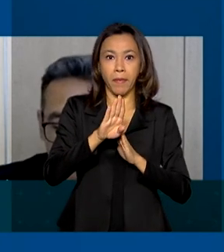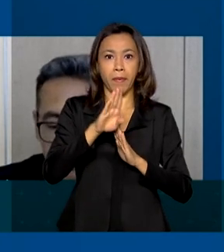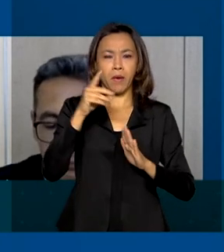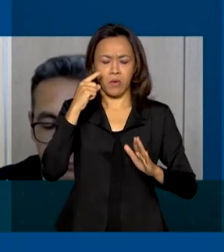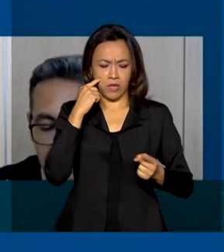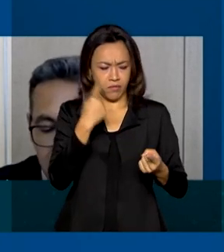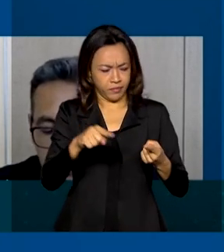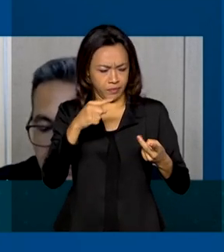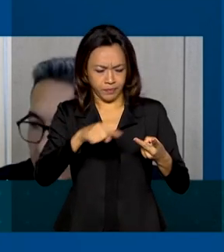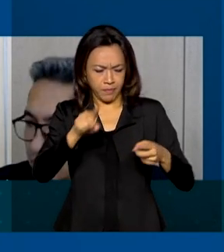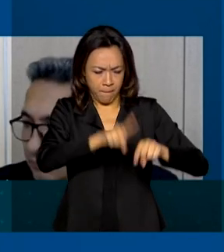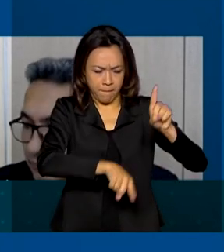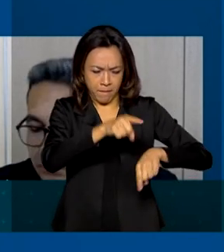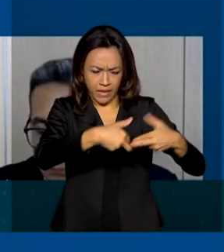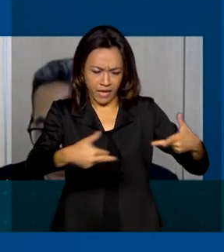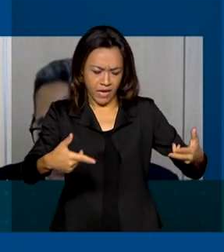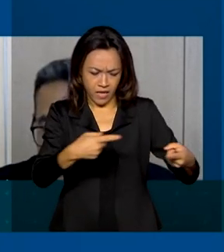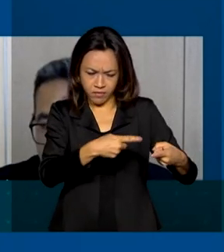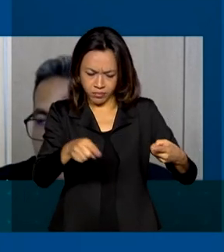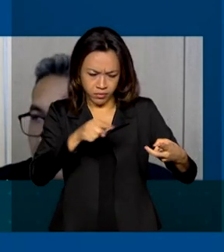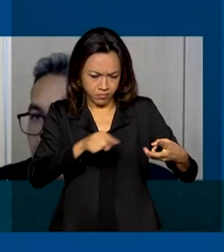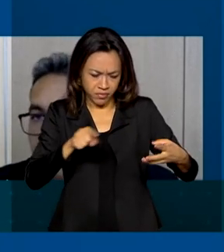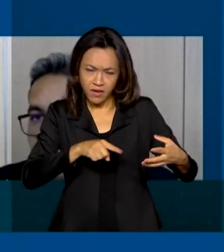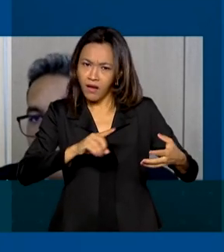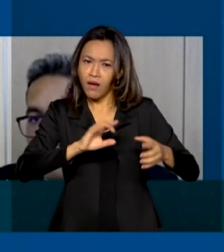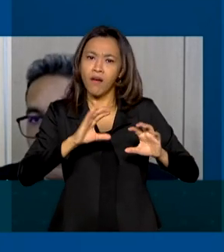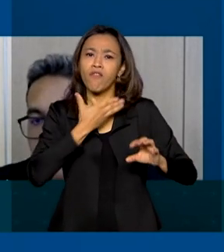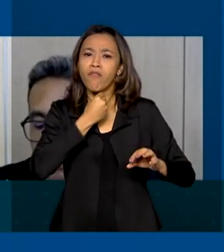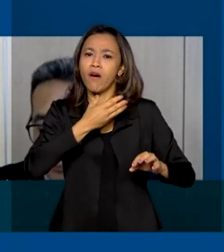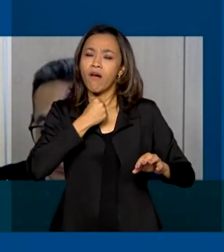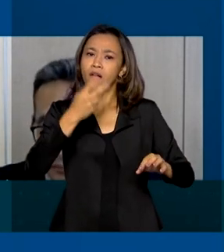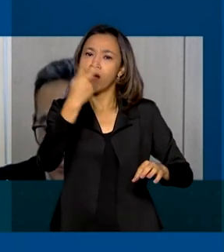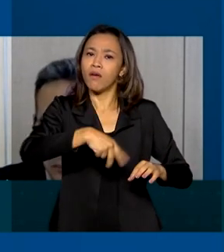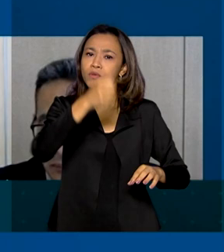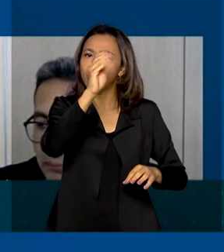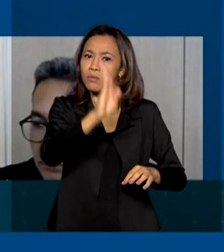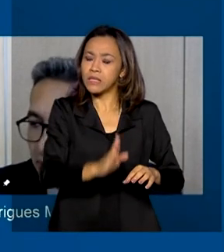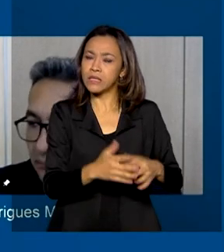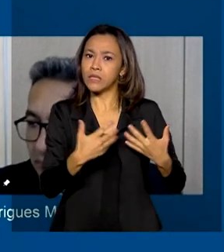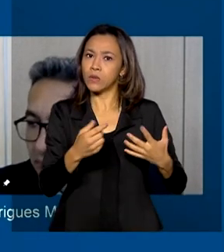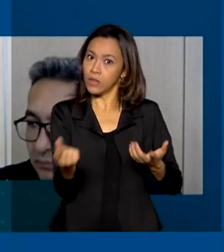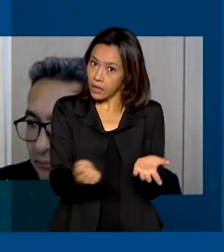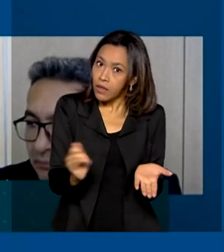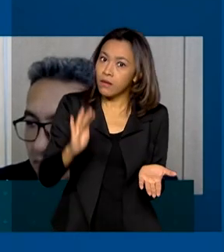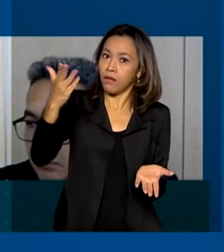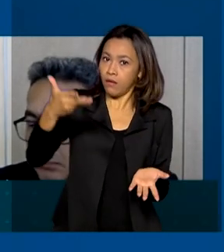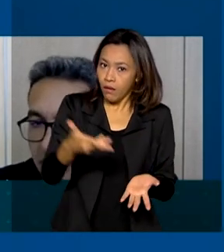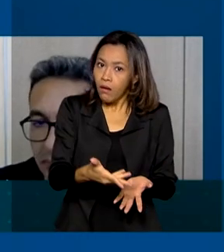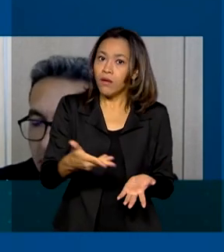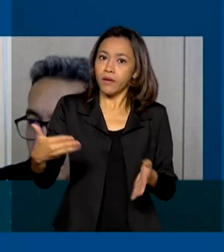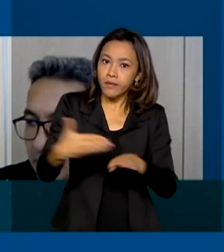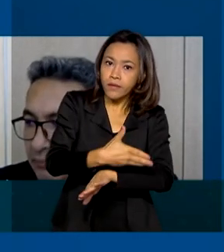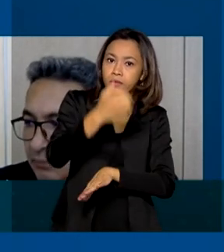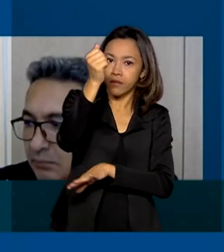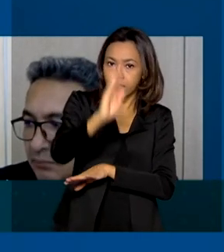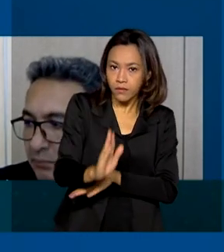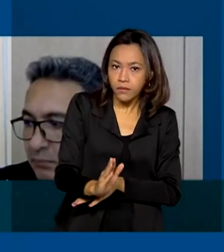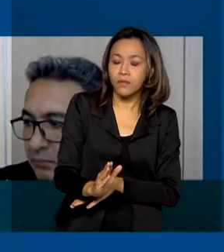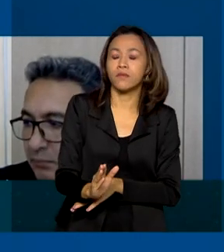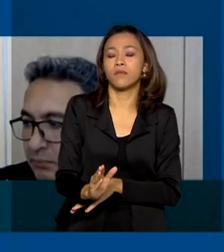produtos falsificados no Brasil, em especial os produtos de alto custo, na qual a